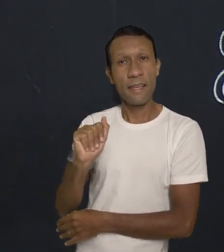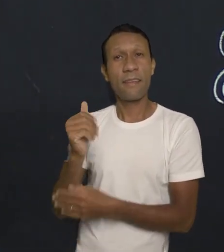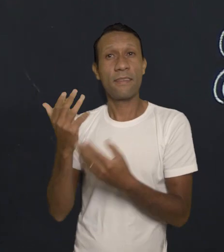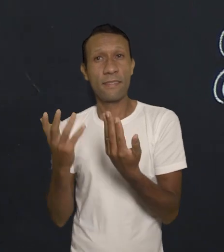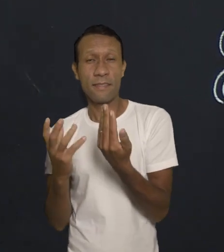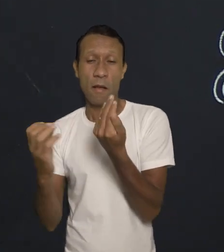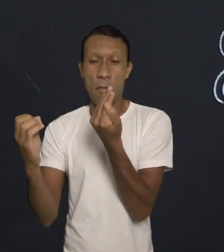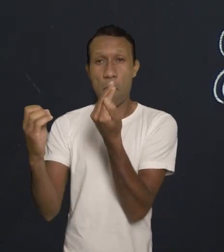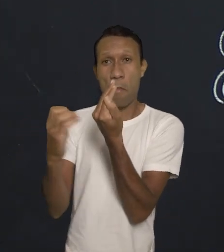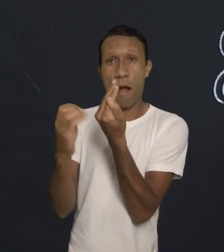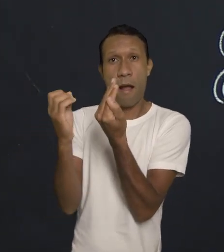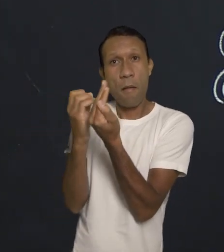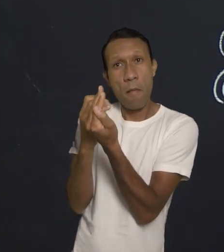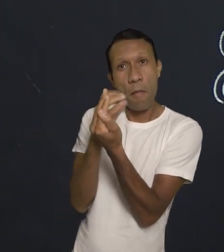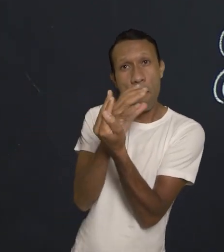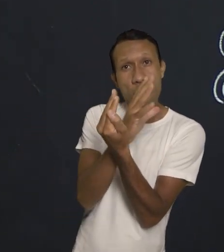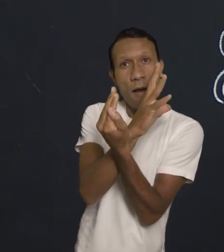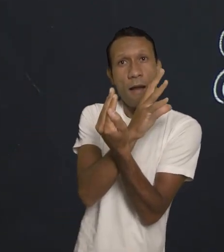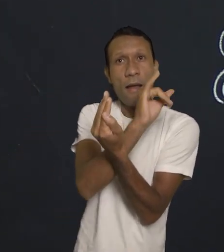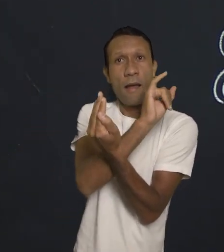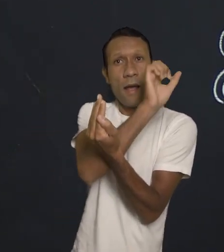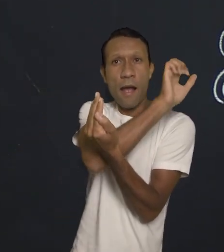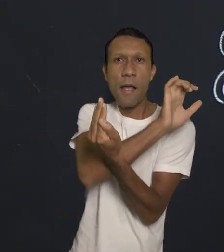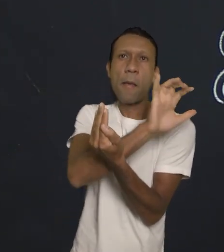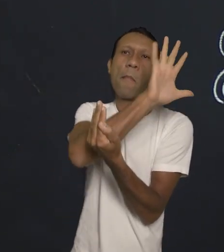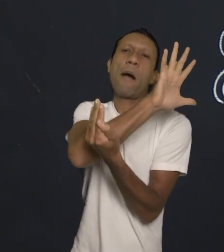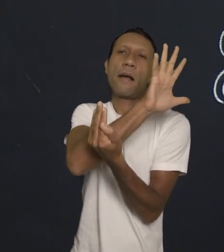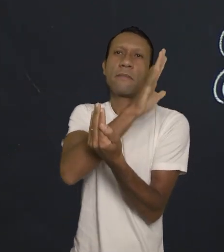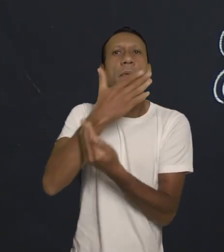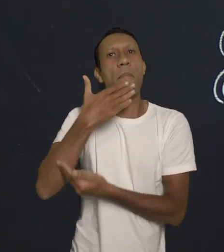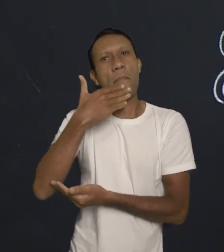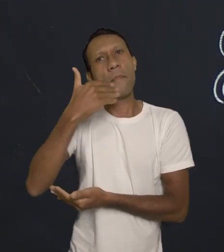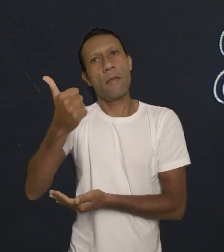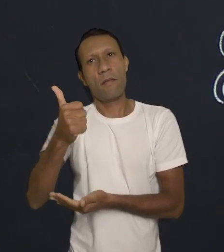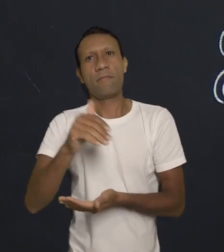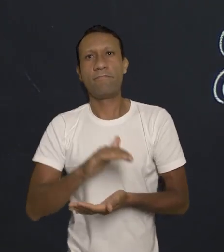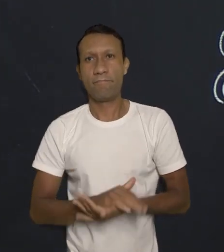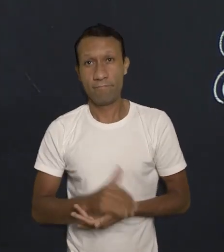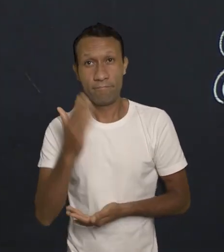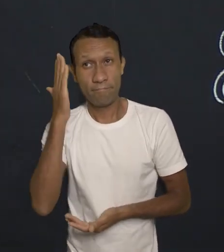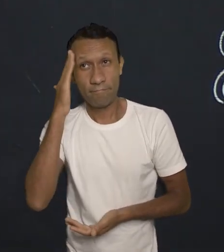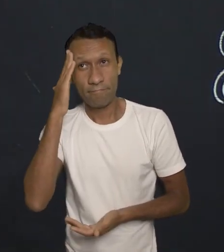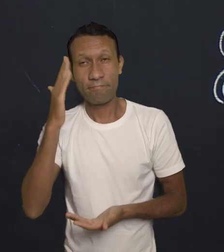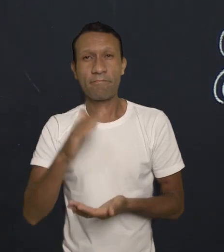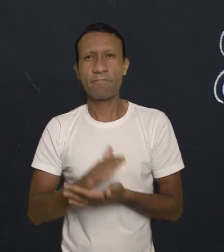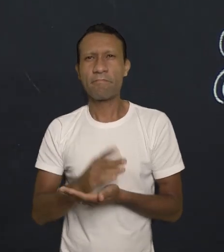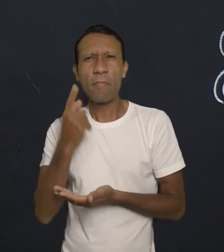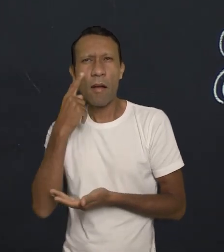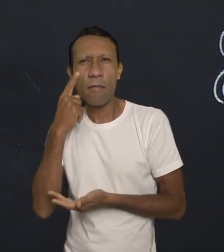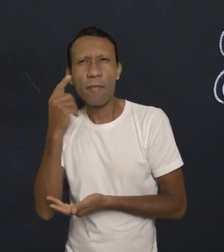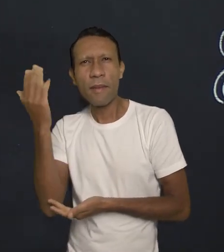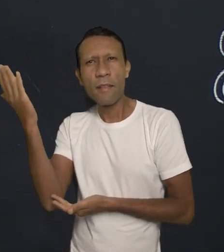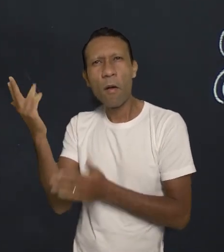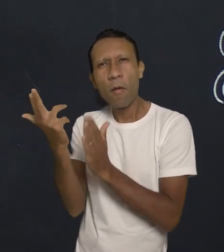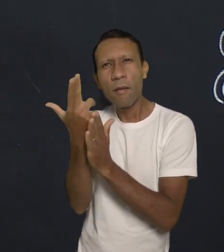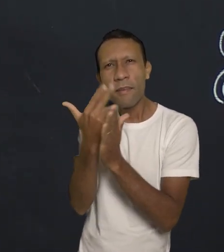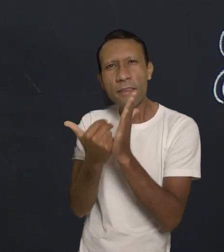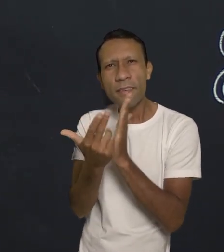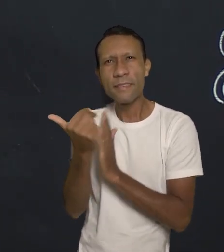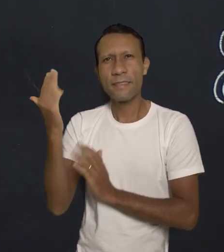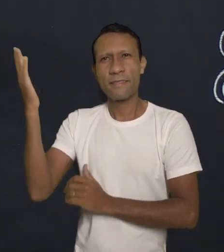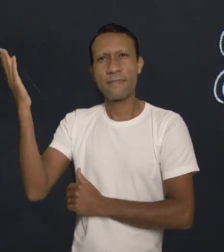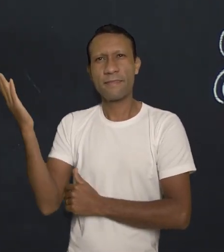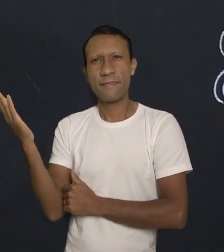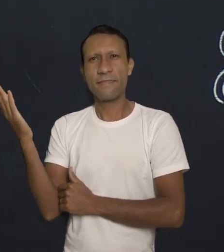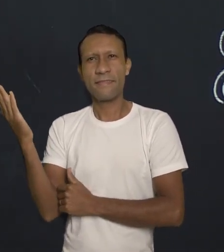lente divergente ou lente côncava. É a ideal para a miopia. Então o formatinho dela, você está vendo aí, nessa